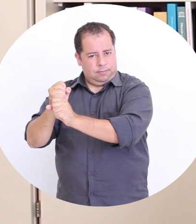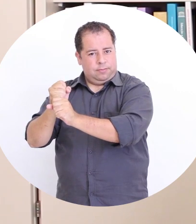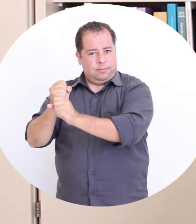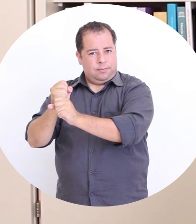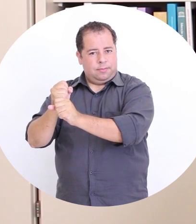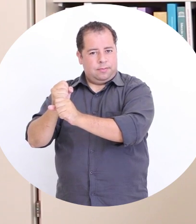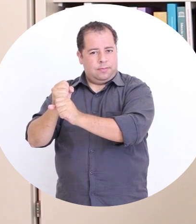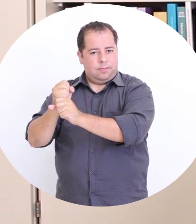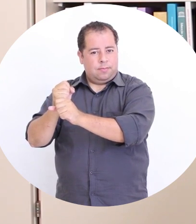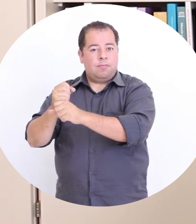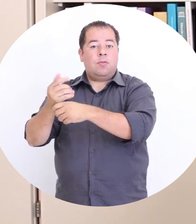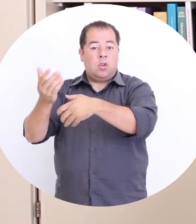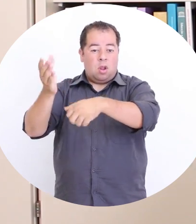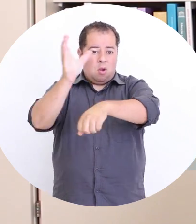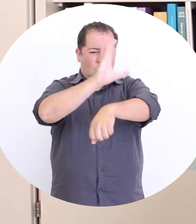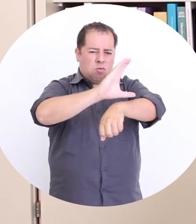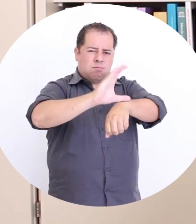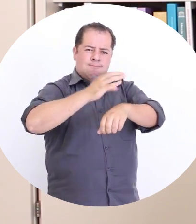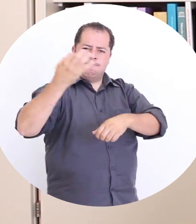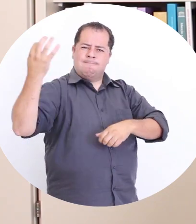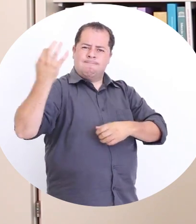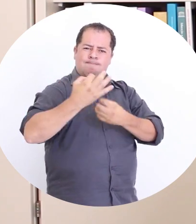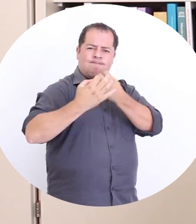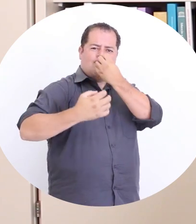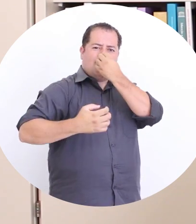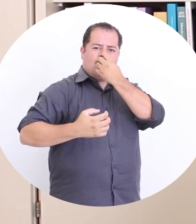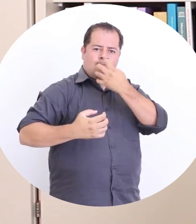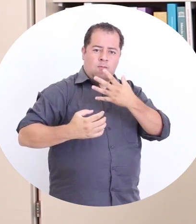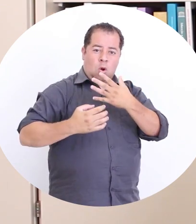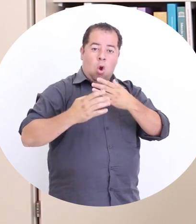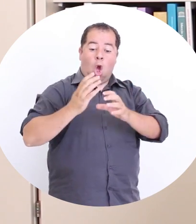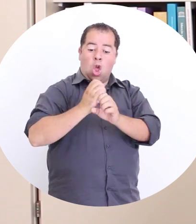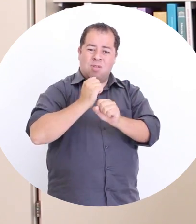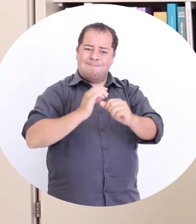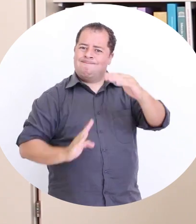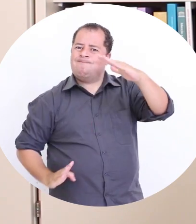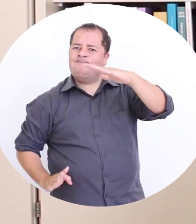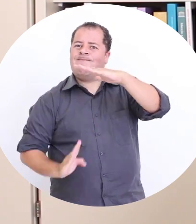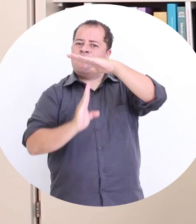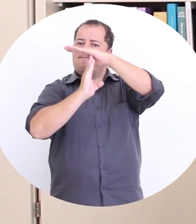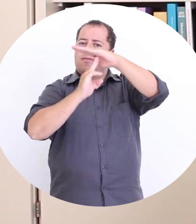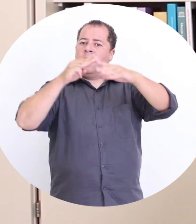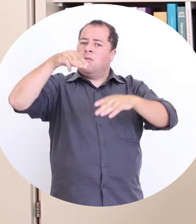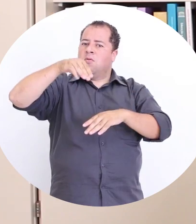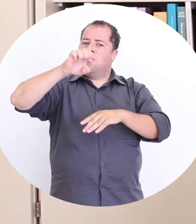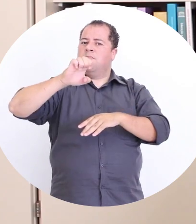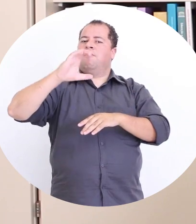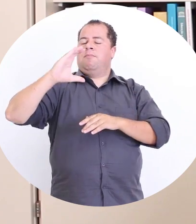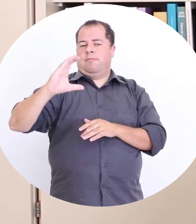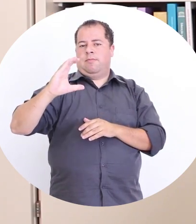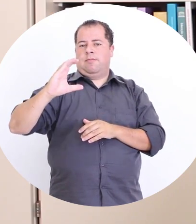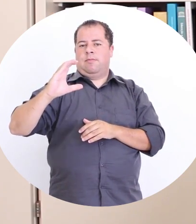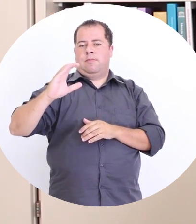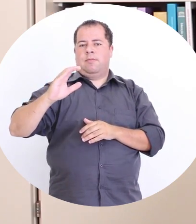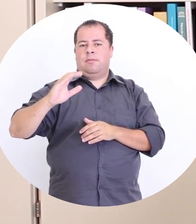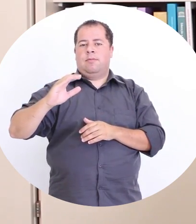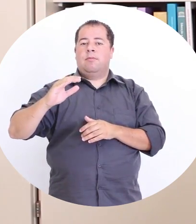existência. Cursos de excelência com nota máxima no Ministério da Educação.